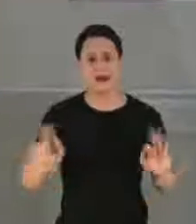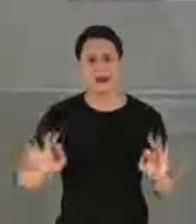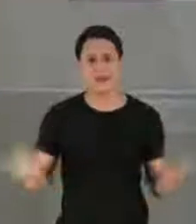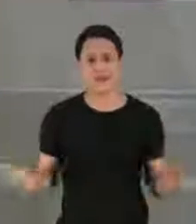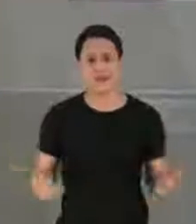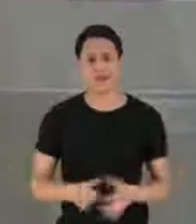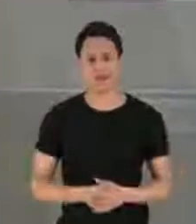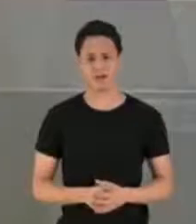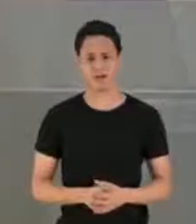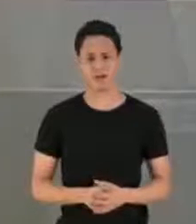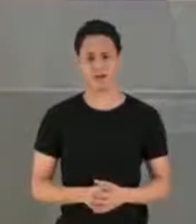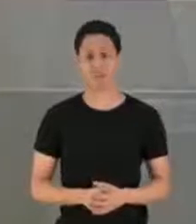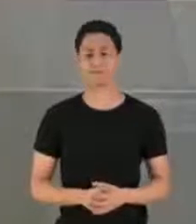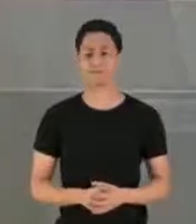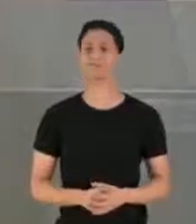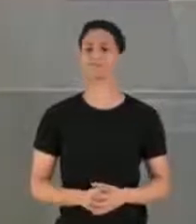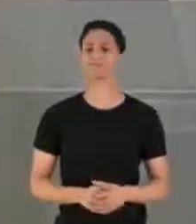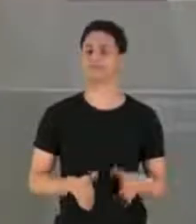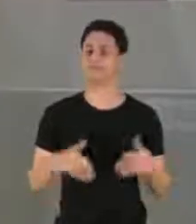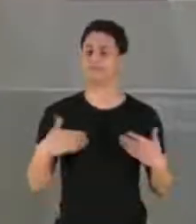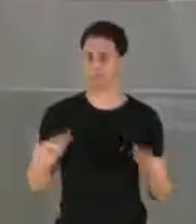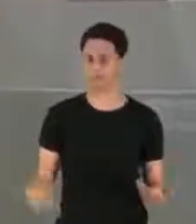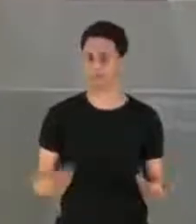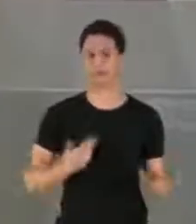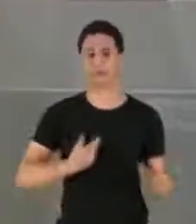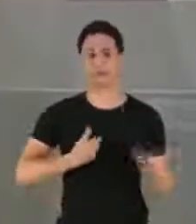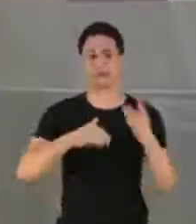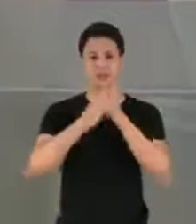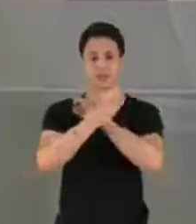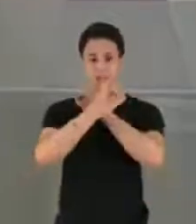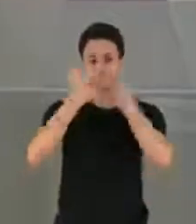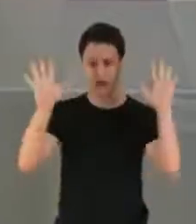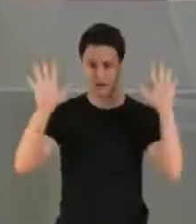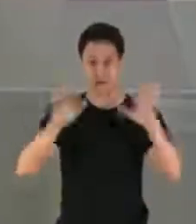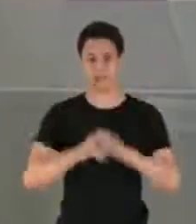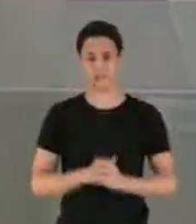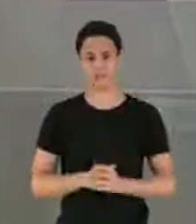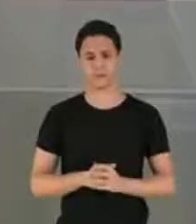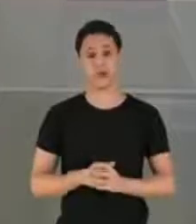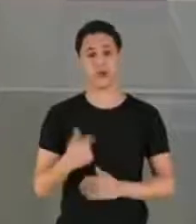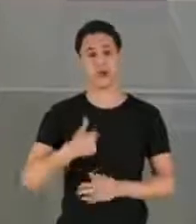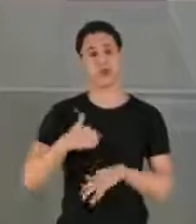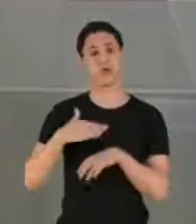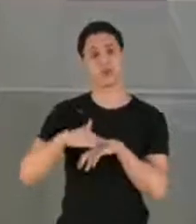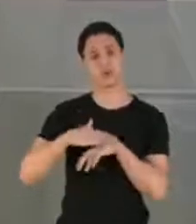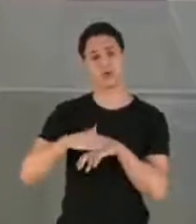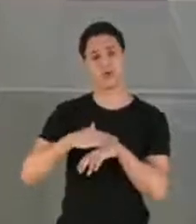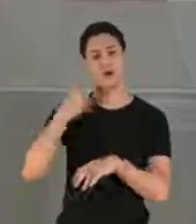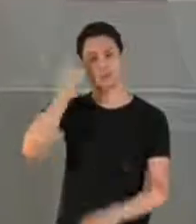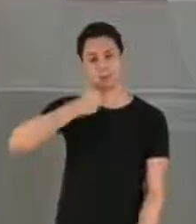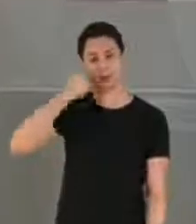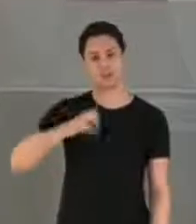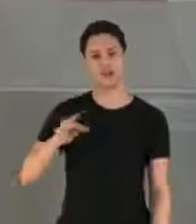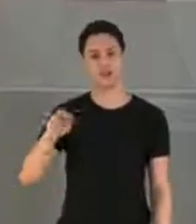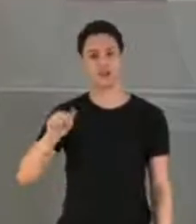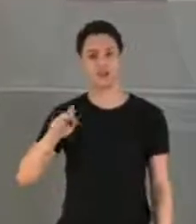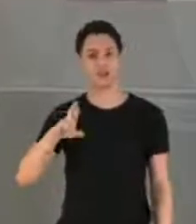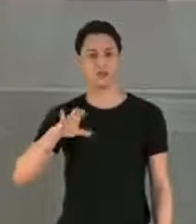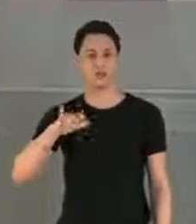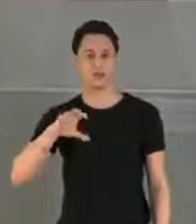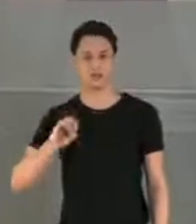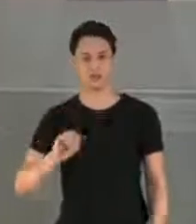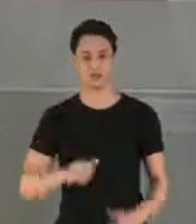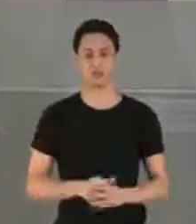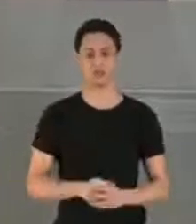Então, aqui para deixar claro, eu estava tendo uma conversa agora com o senador Tasso, nós teremos hoje uma reunião na sua casa, senador Tasso.